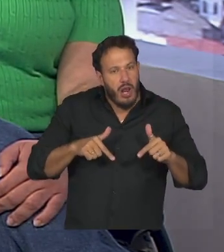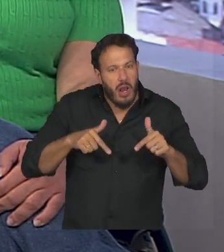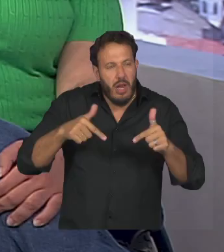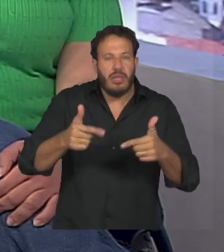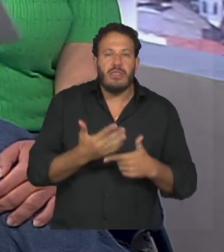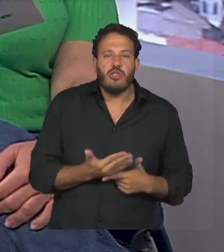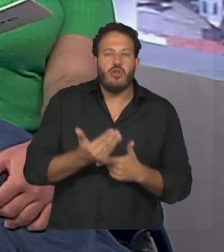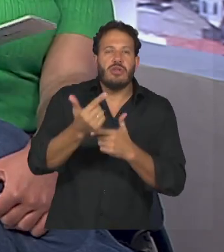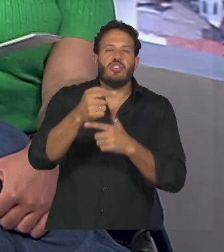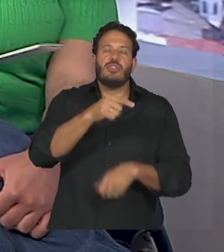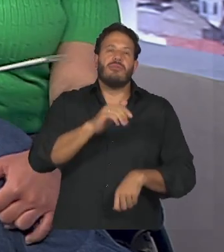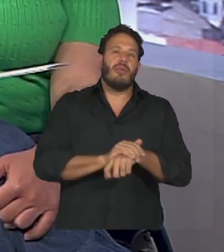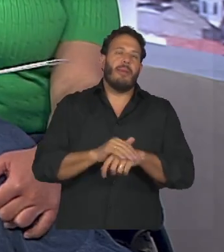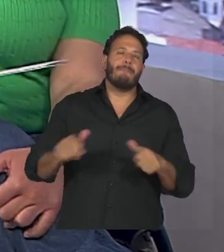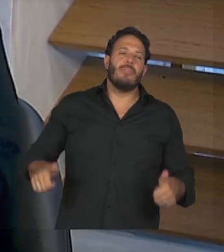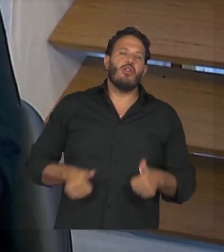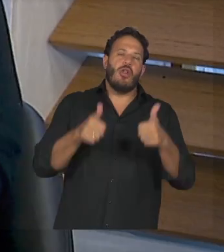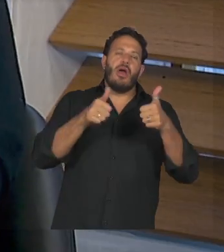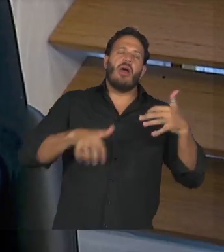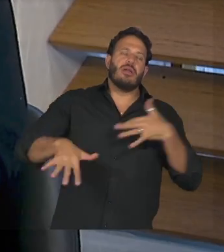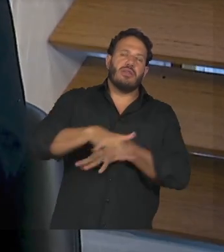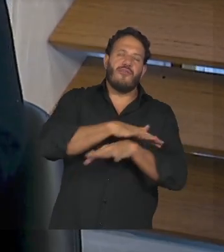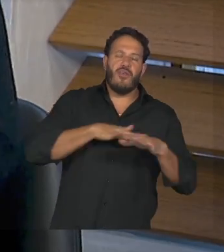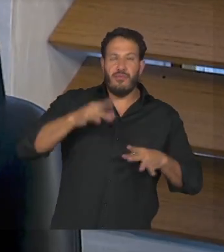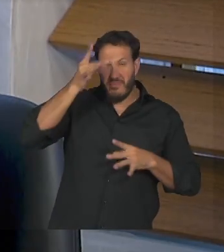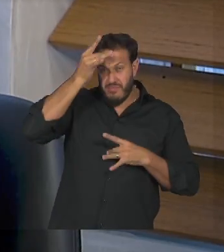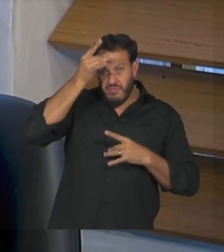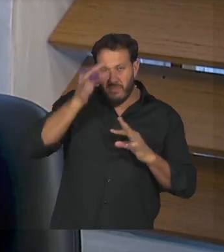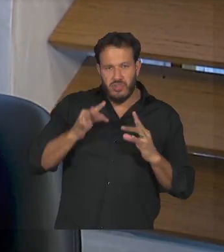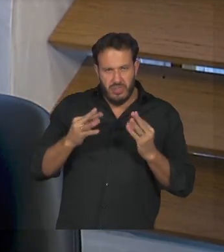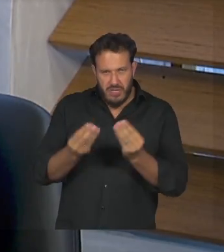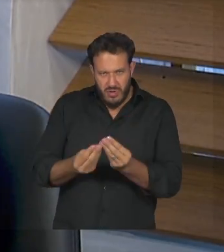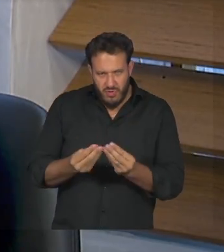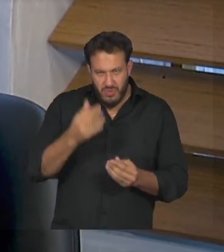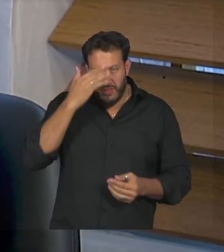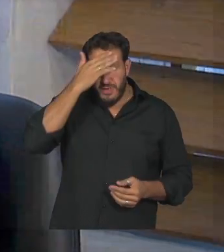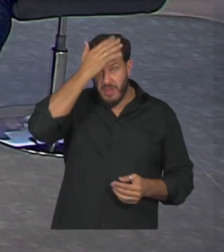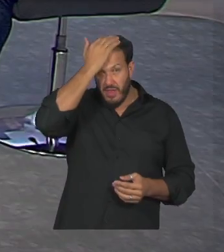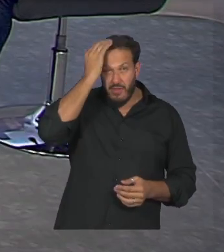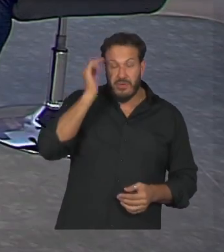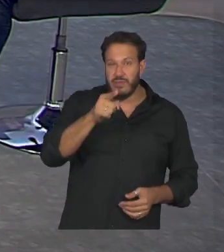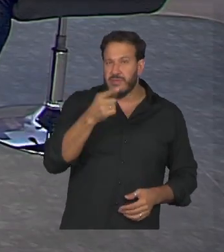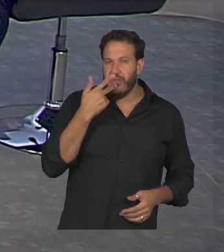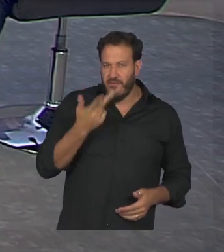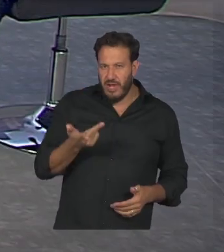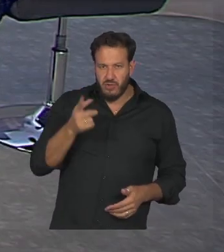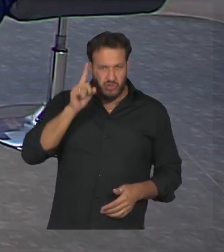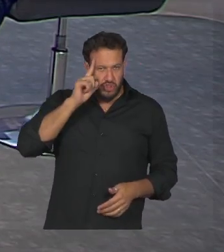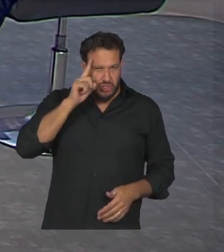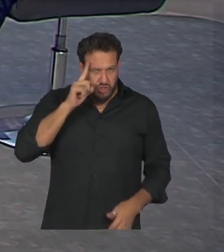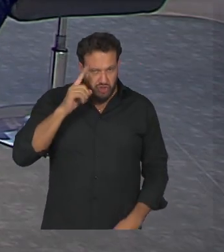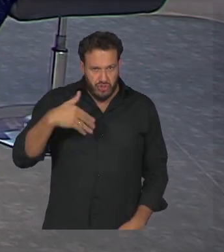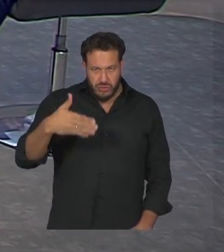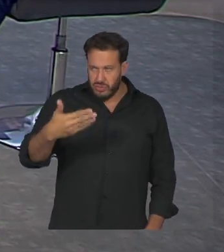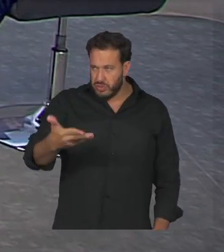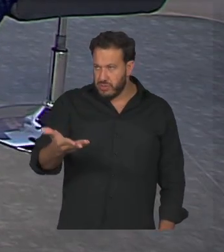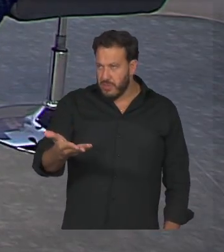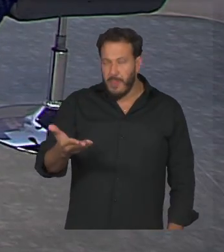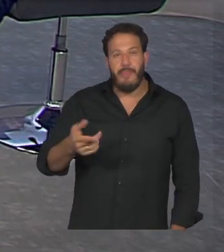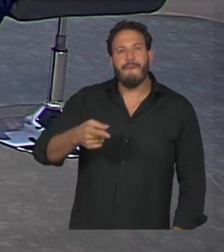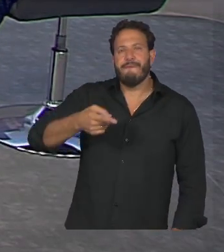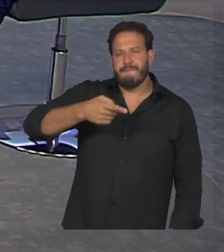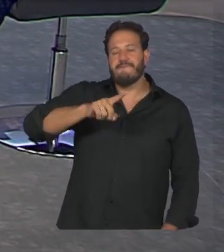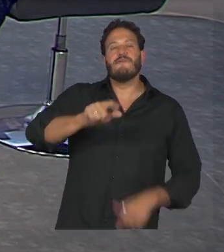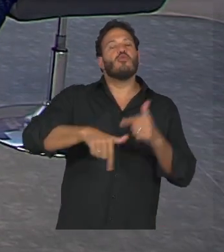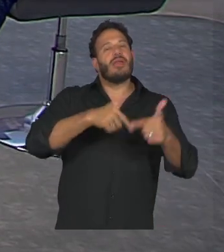essa performance no geral é você diz no dia a dia é assim o trabalho que